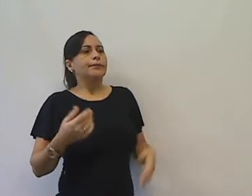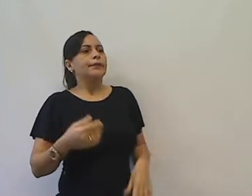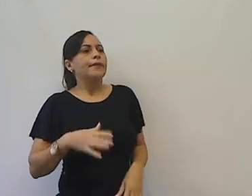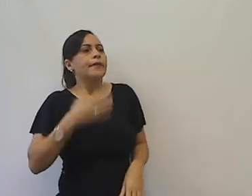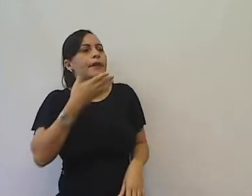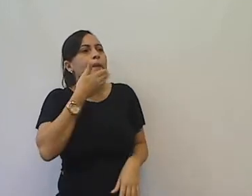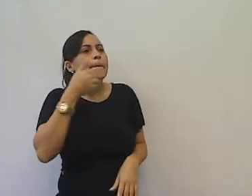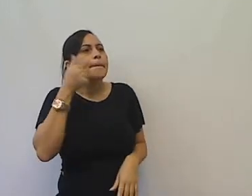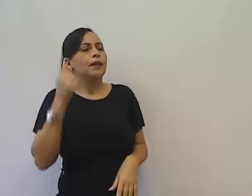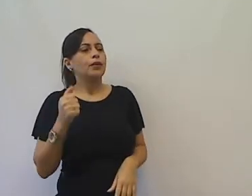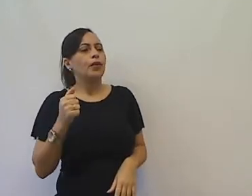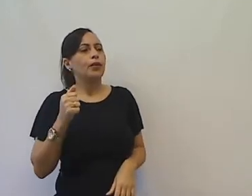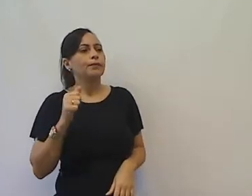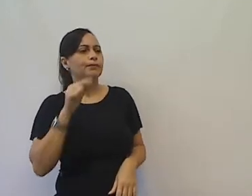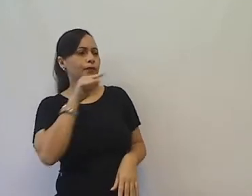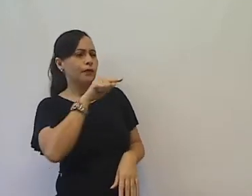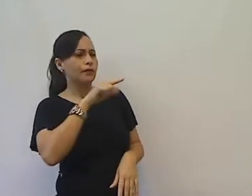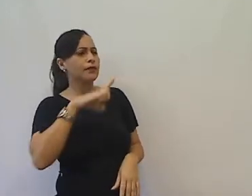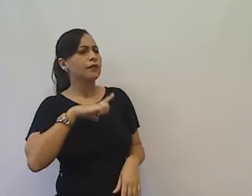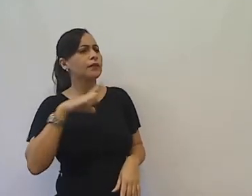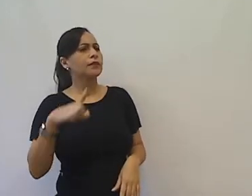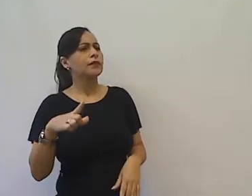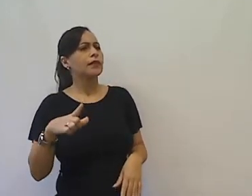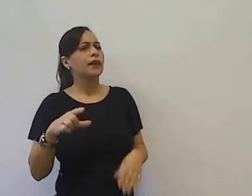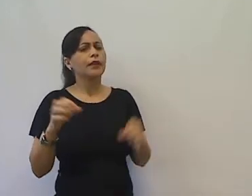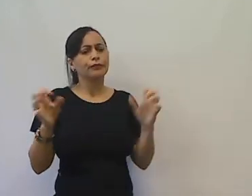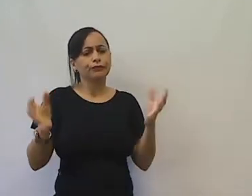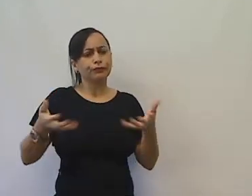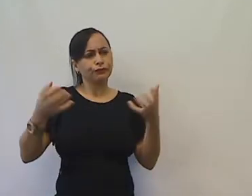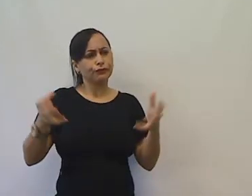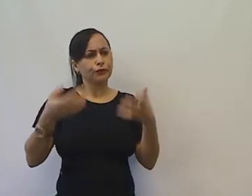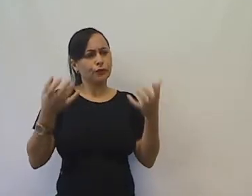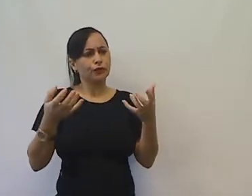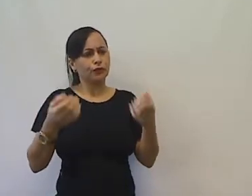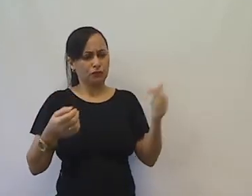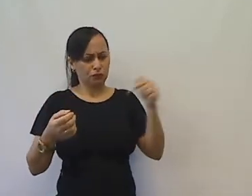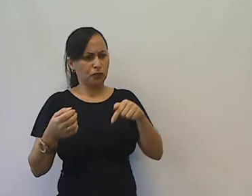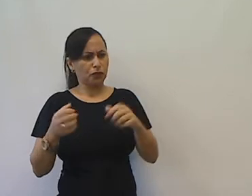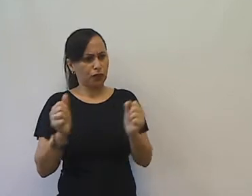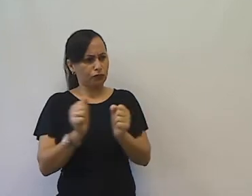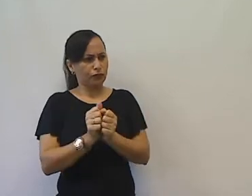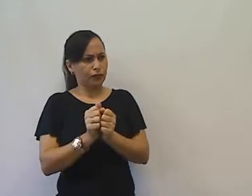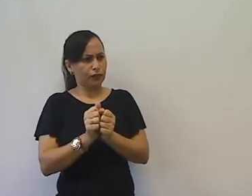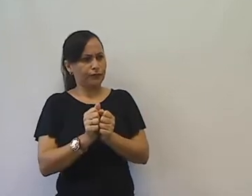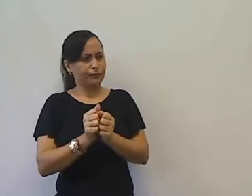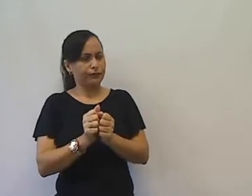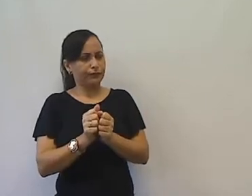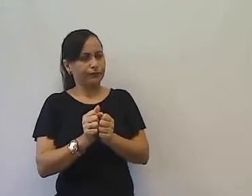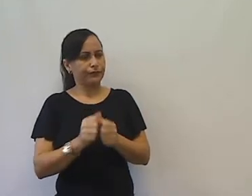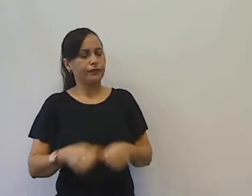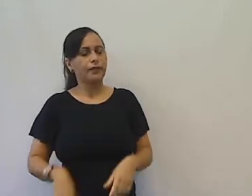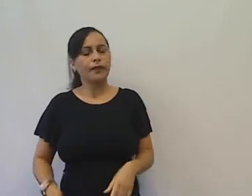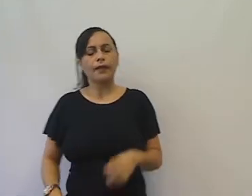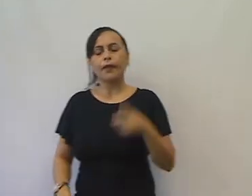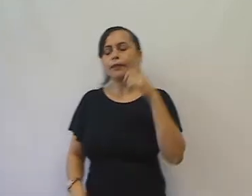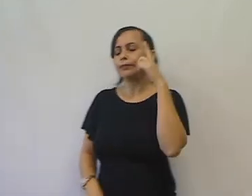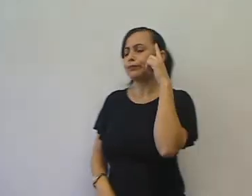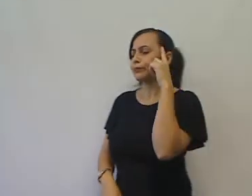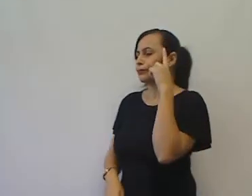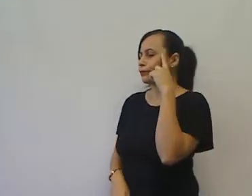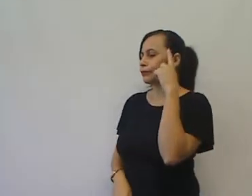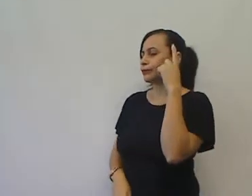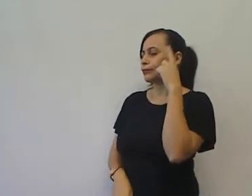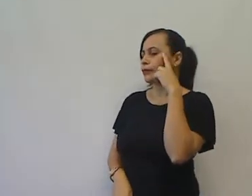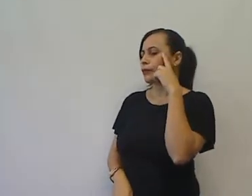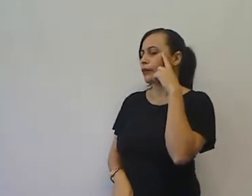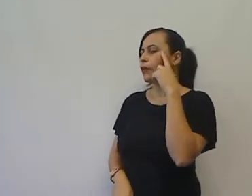Ela pensou, pensou. É, eu tenho alguns legumes lá na horta, vou buscar para o senhor. E Dona